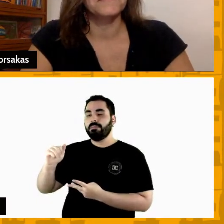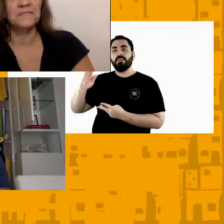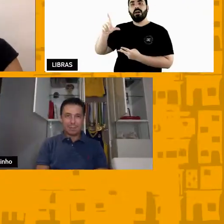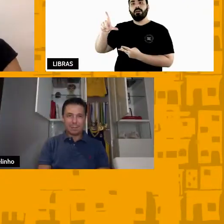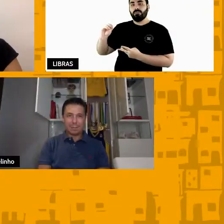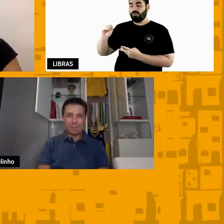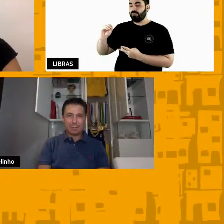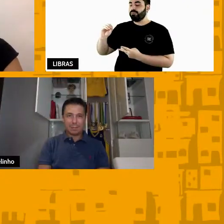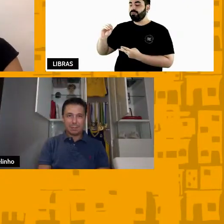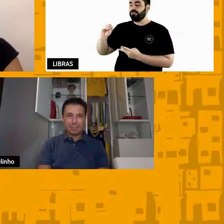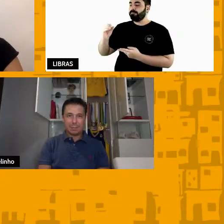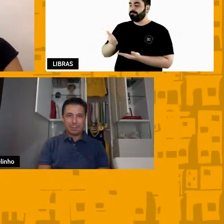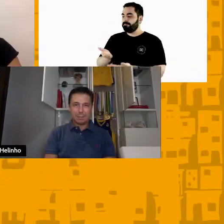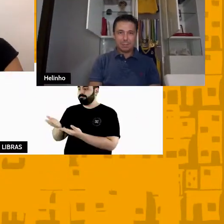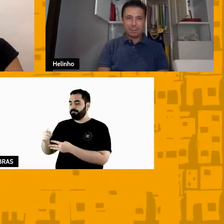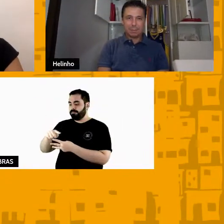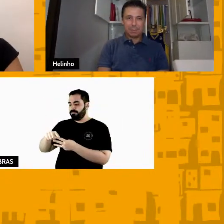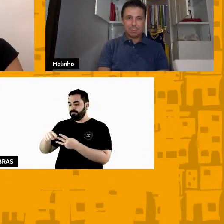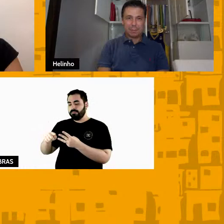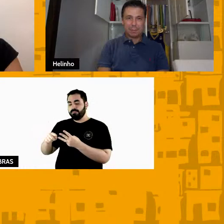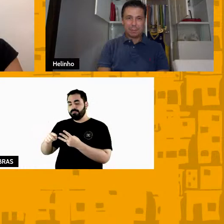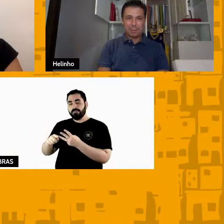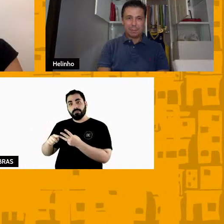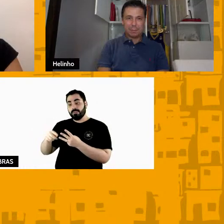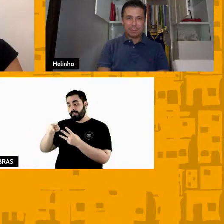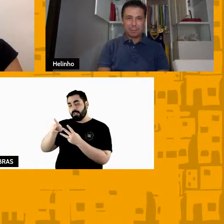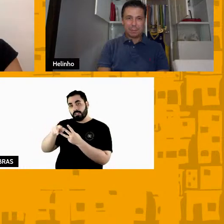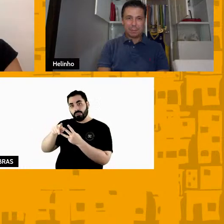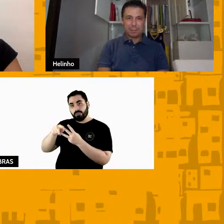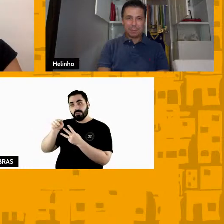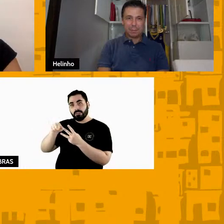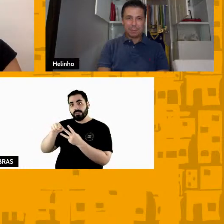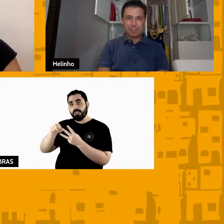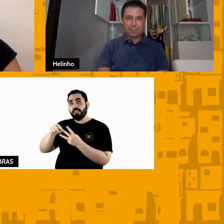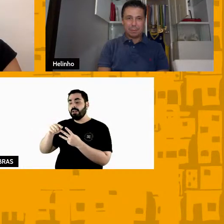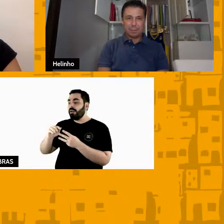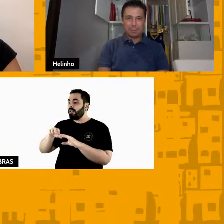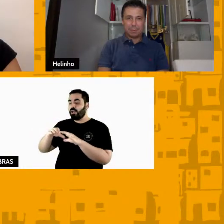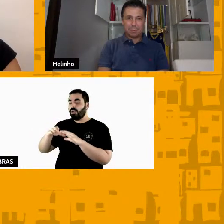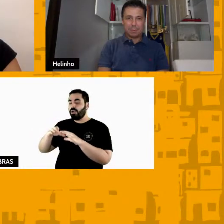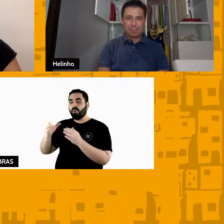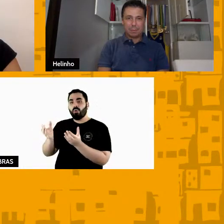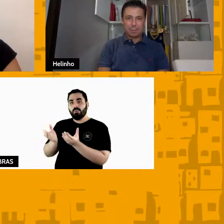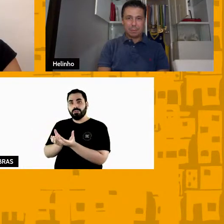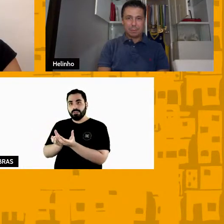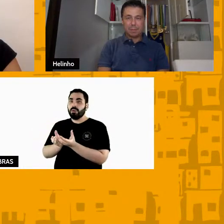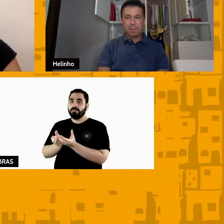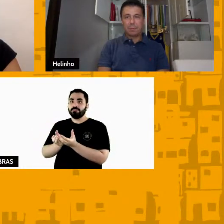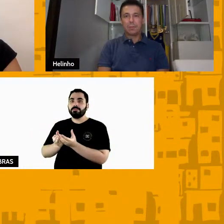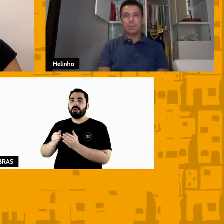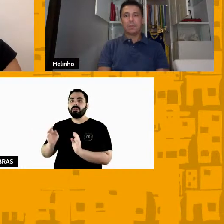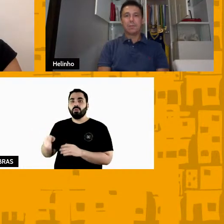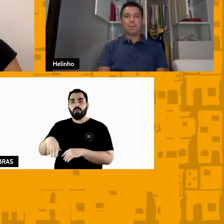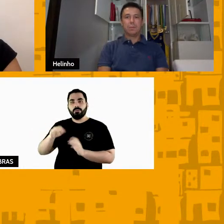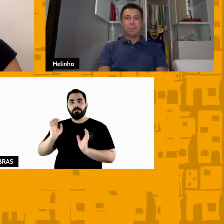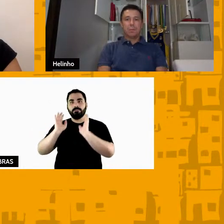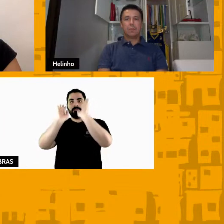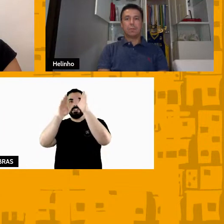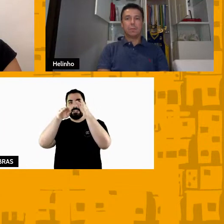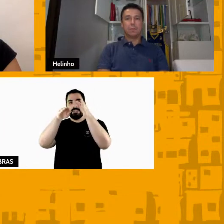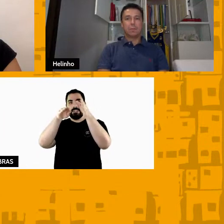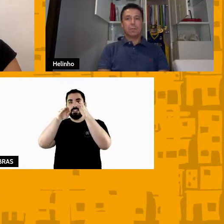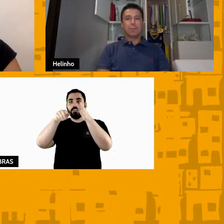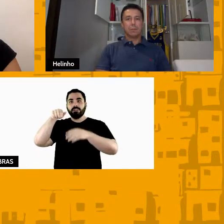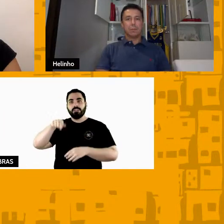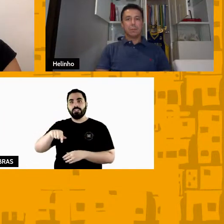Elinho e Pablo Costa, da Comissão Técnica do SESI Franca Basquete, aqui